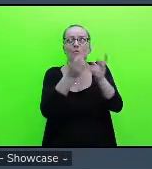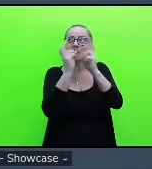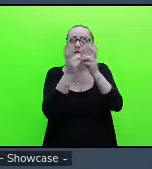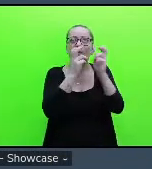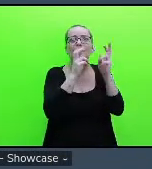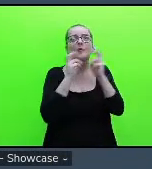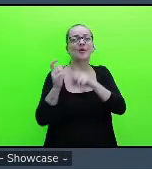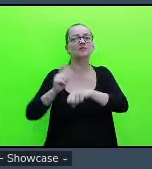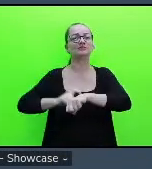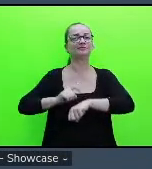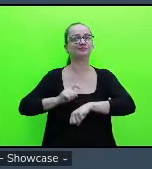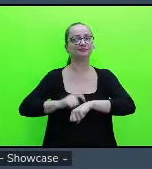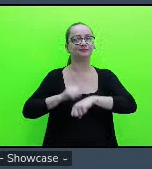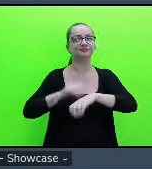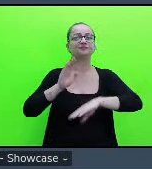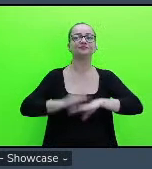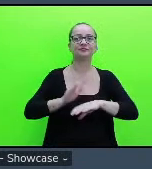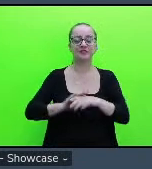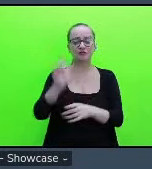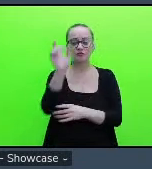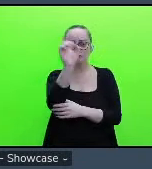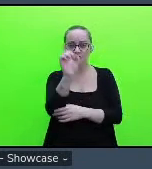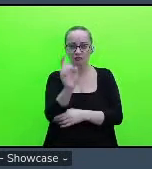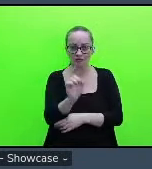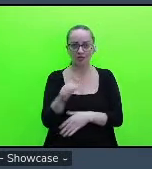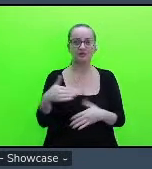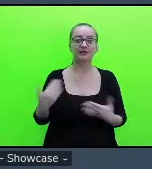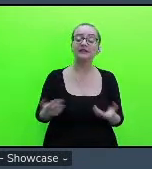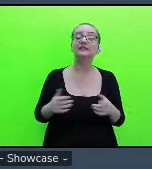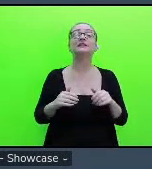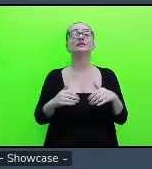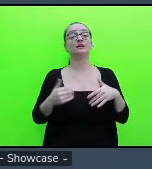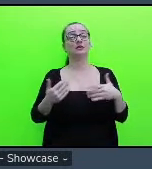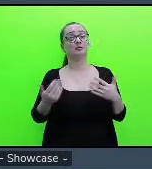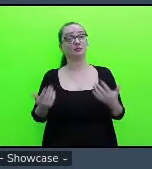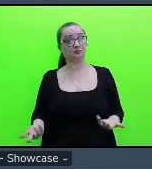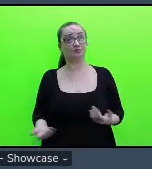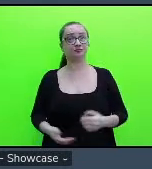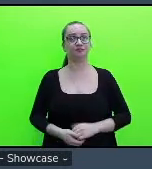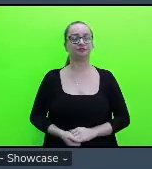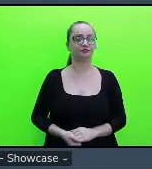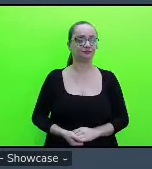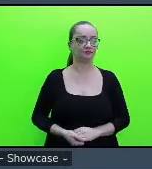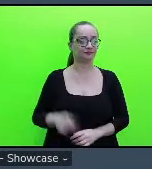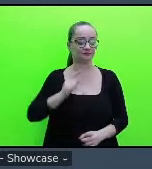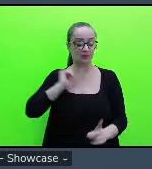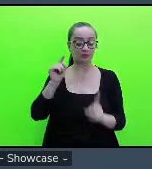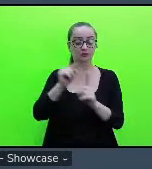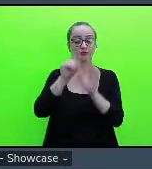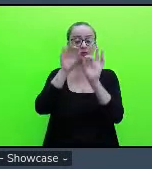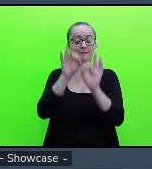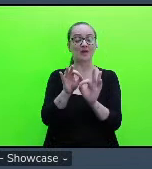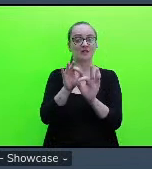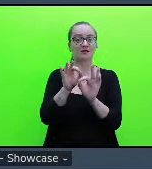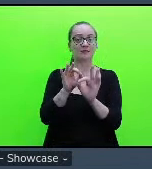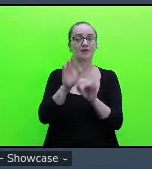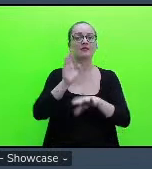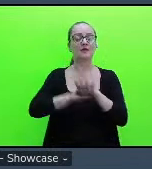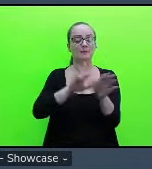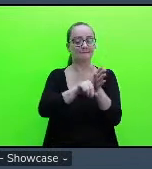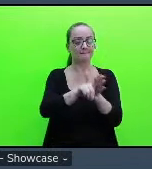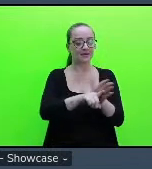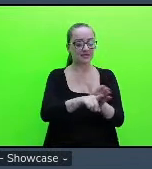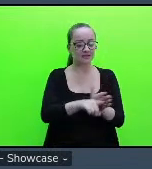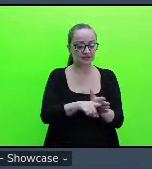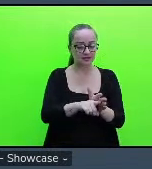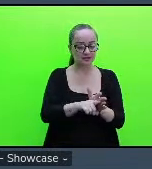de fazer o grafite. Então, a ideia foi justamente fazer uma pesquisa baseada no